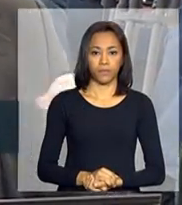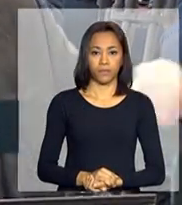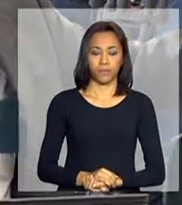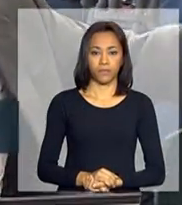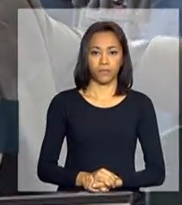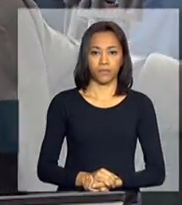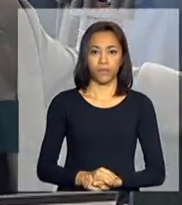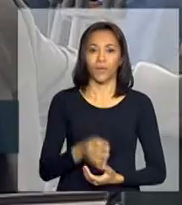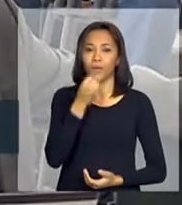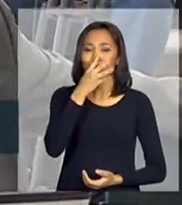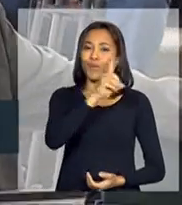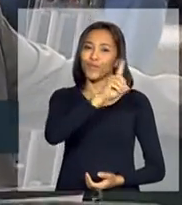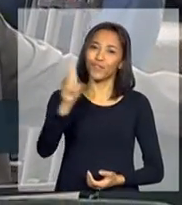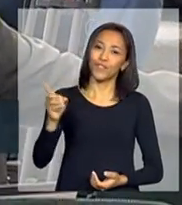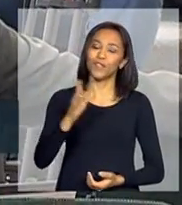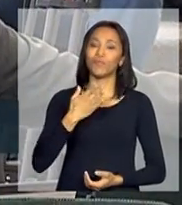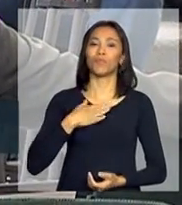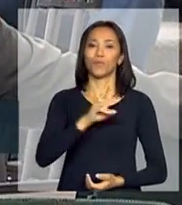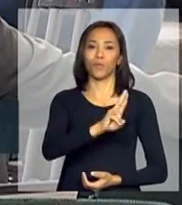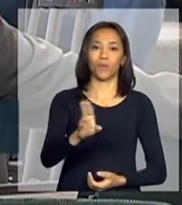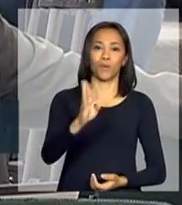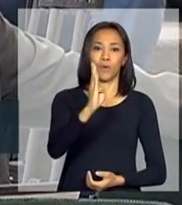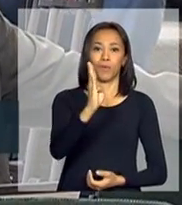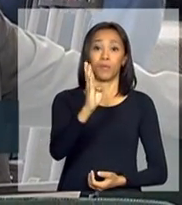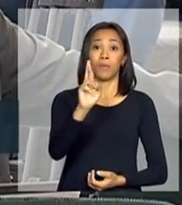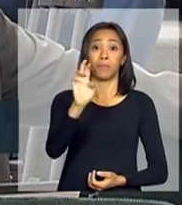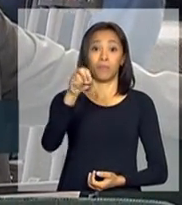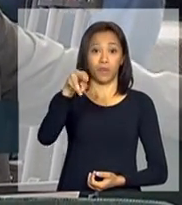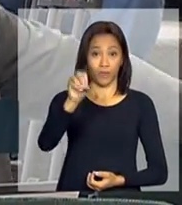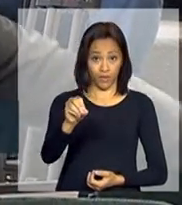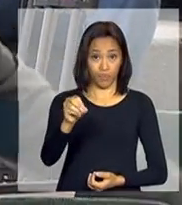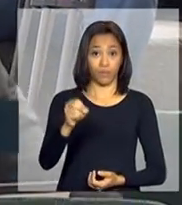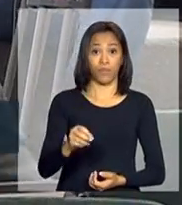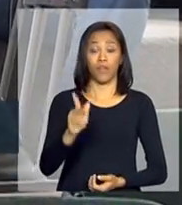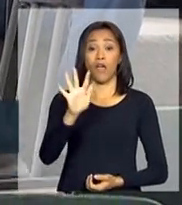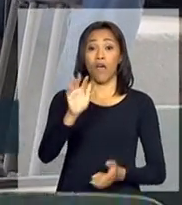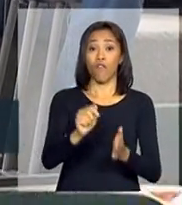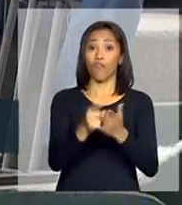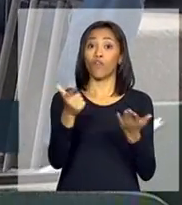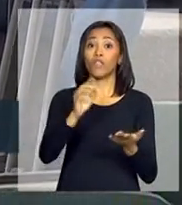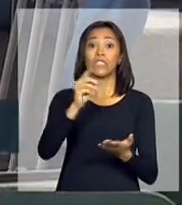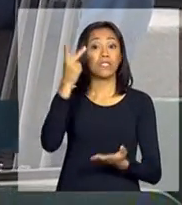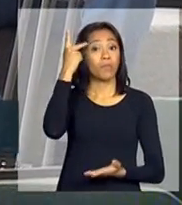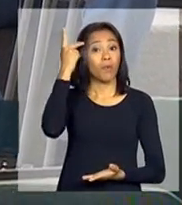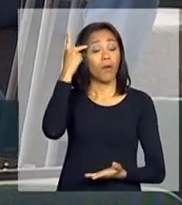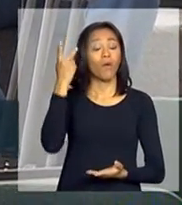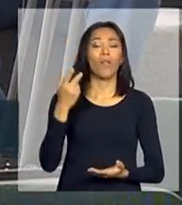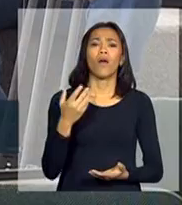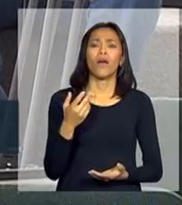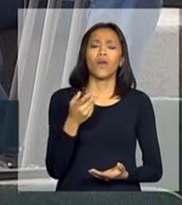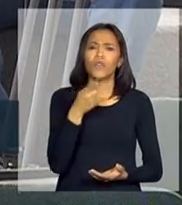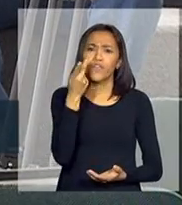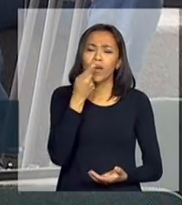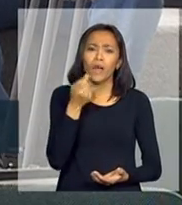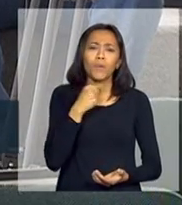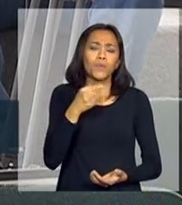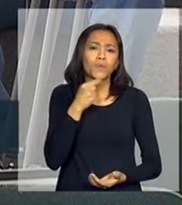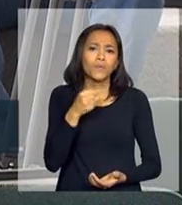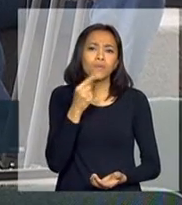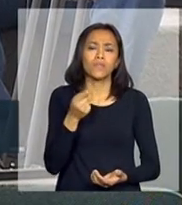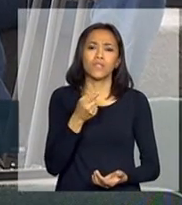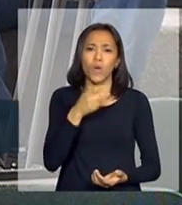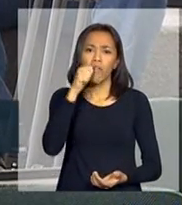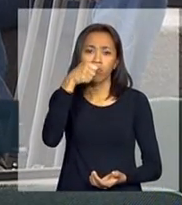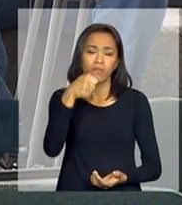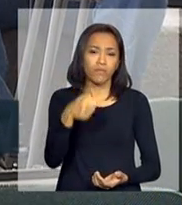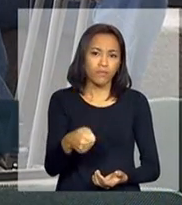Oi, ministro. Bom dia. Breno Costa, da Folha de São Paulo. Tudo bem? Na verdade, é uma dúvida mais pontual. Só queria confirmar